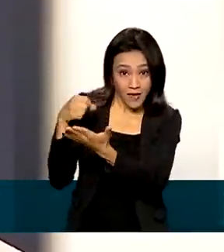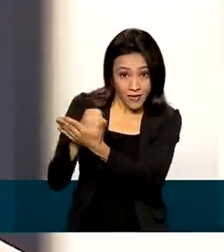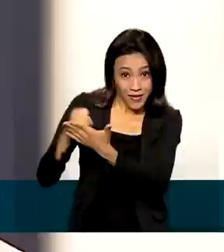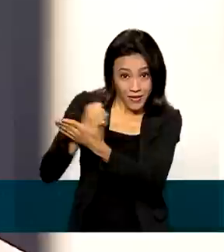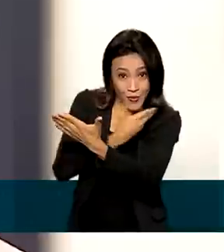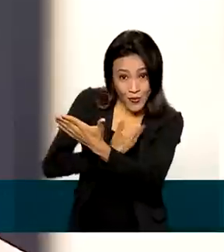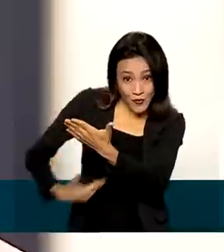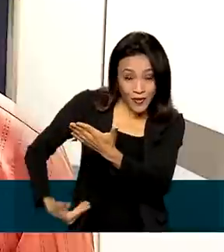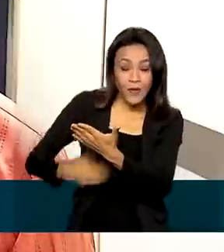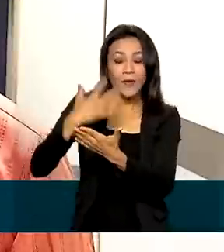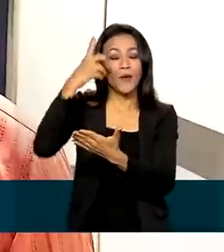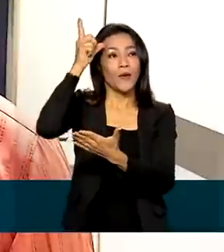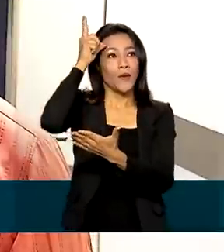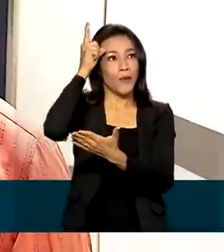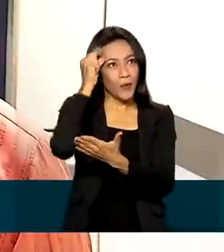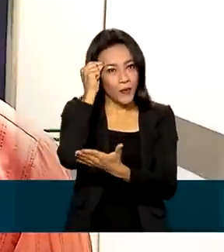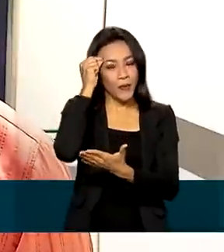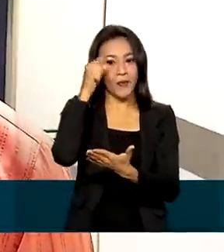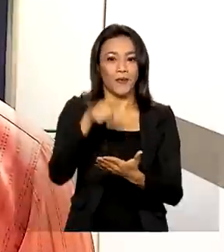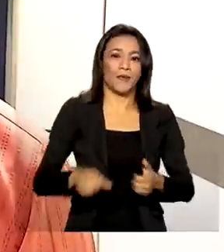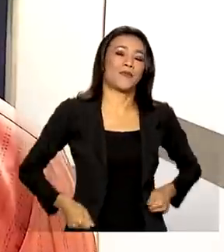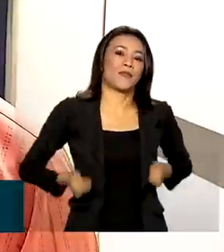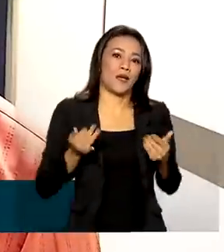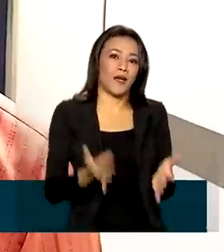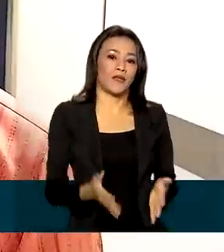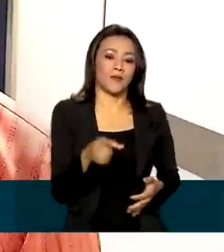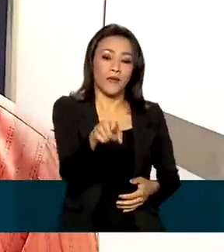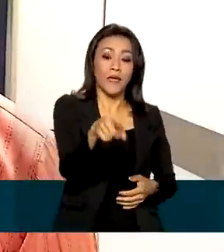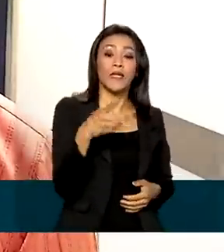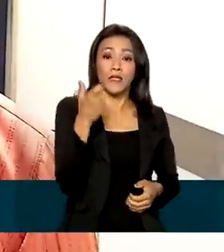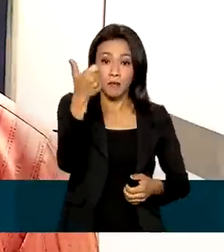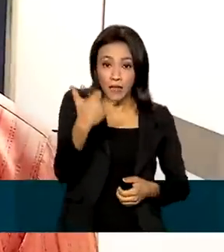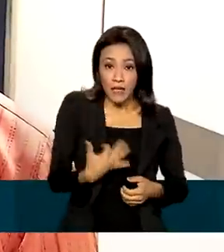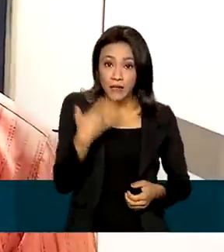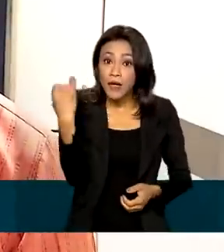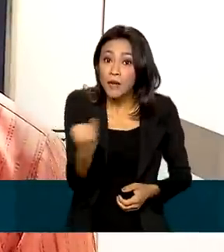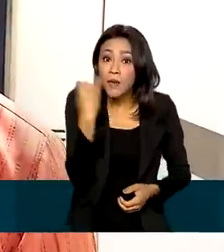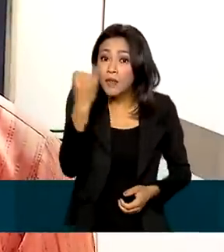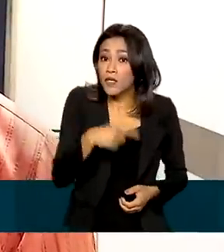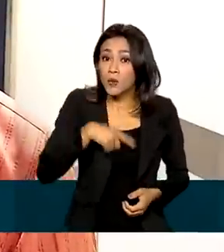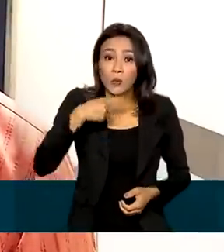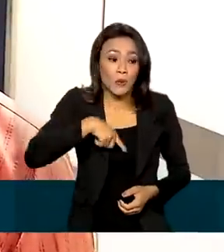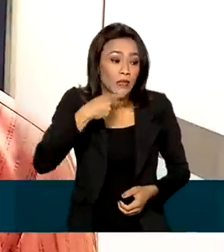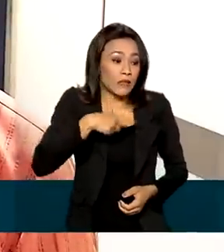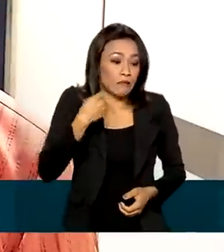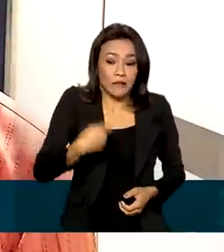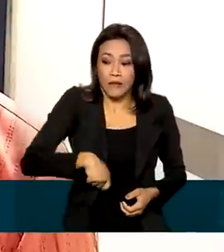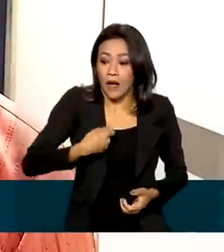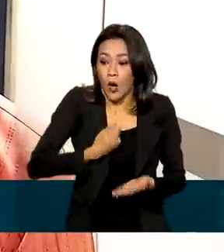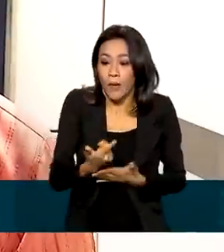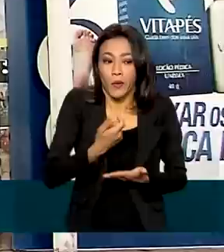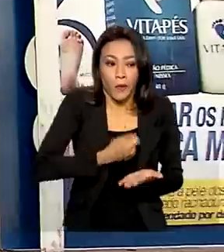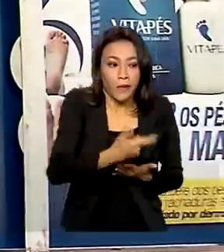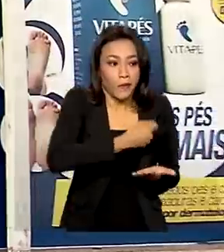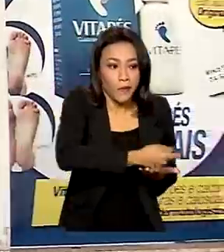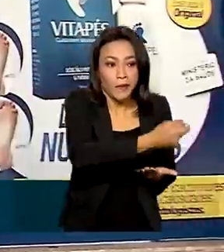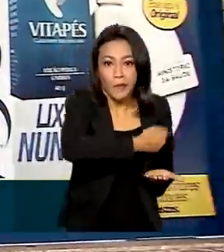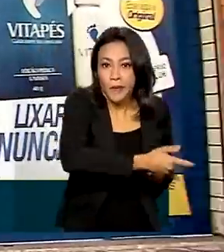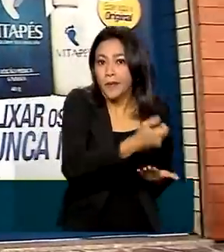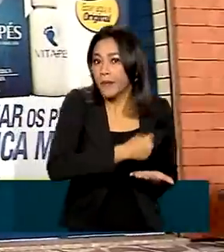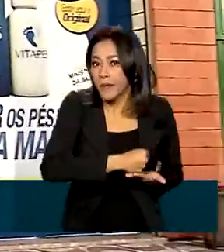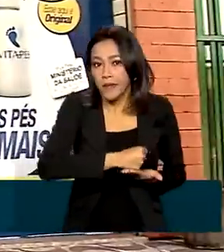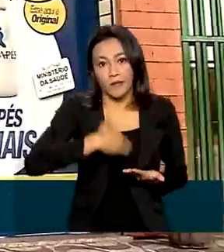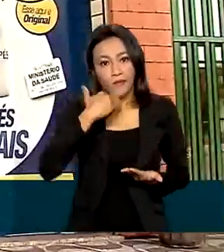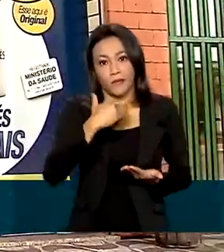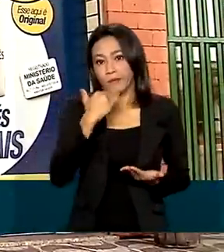orçamento doméstico. Para mim é uma coisa importante, porque na verdade a gente não tem condição própria para estar todo o tempo comprando remédio. A